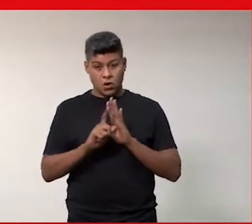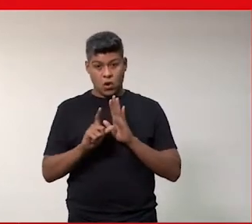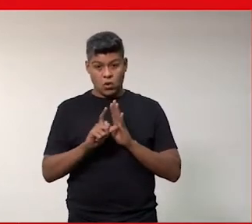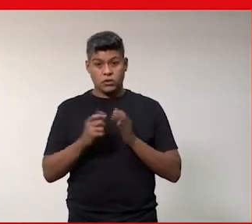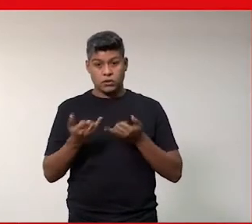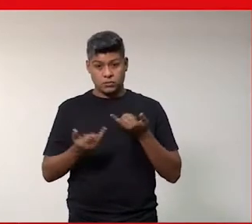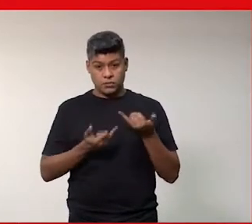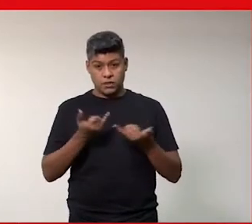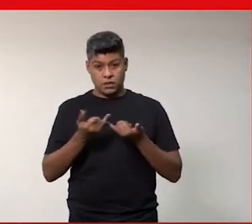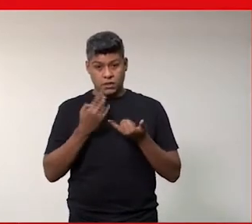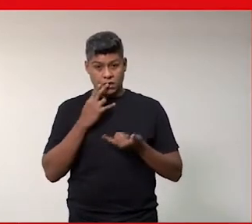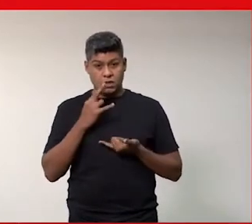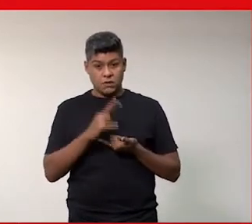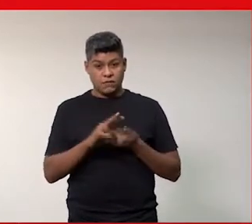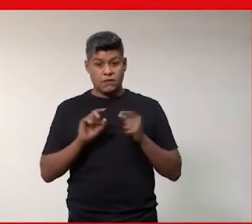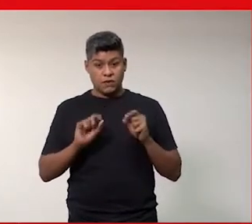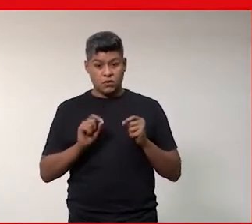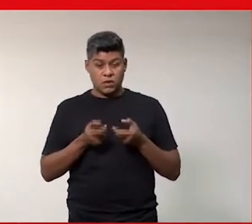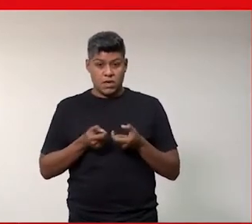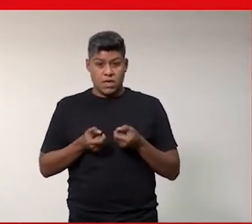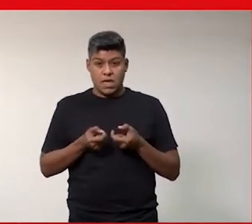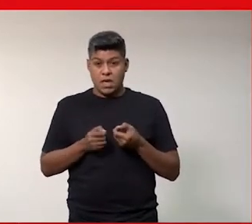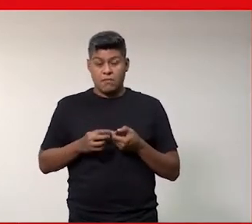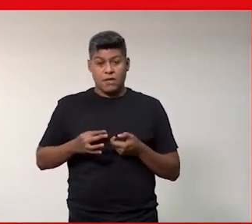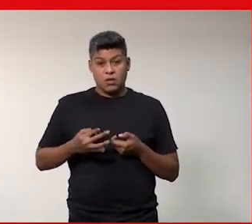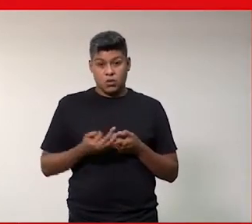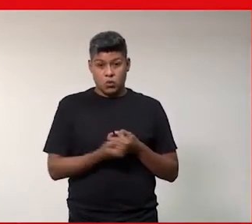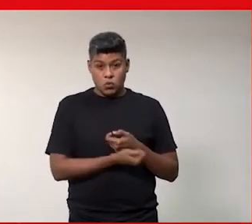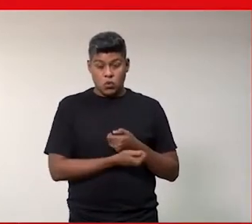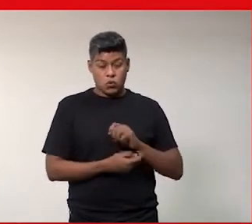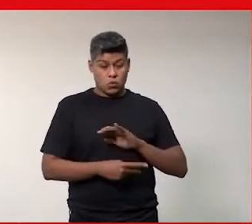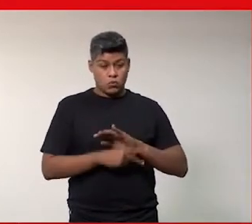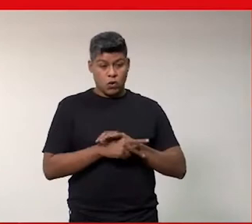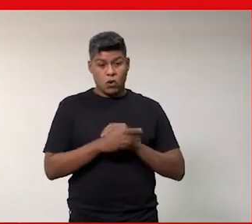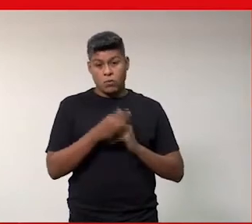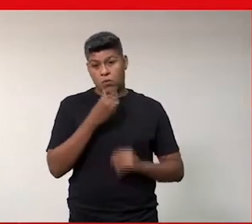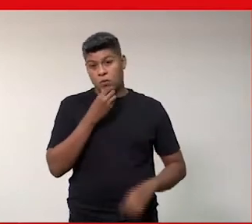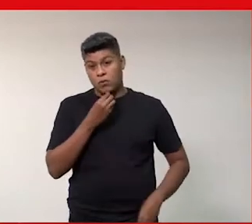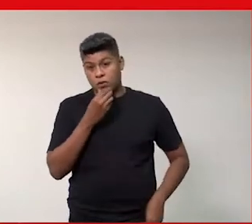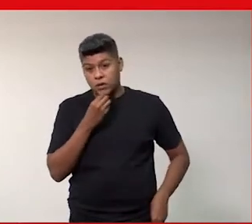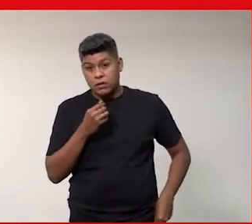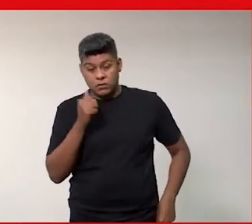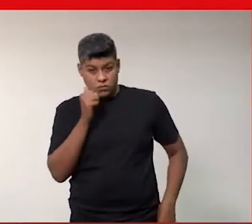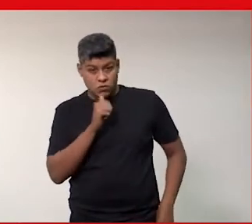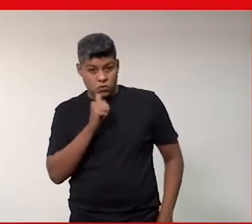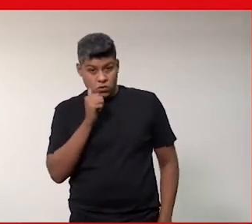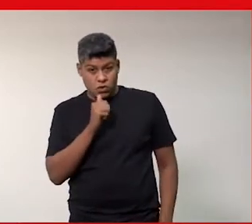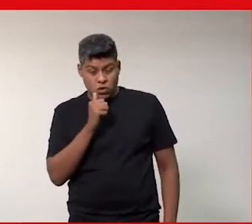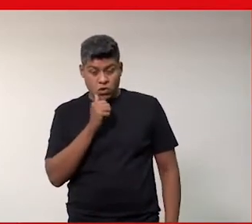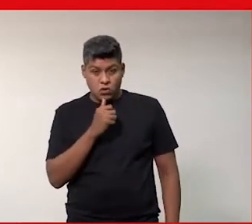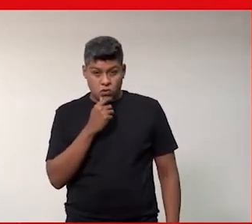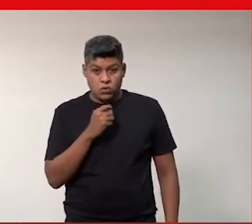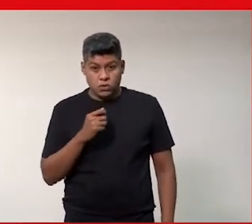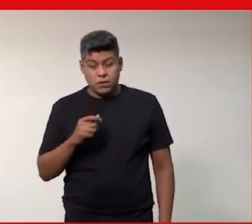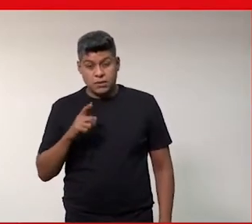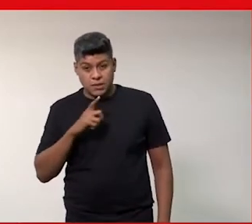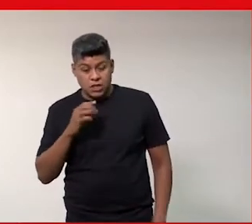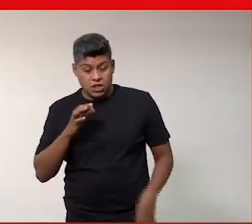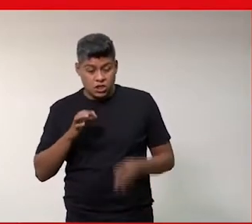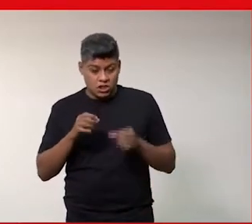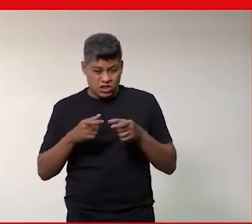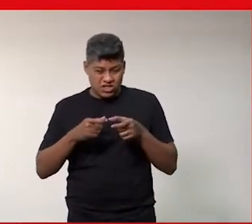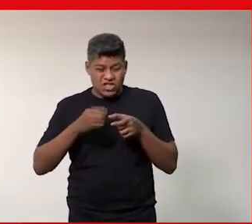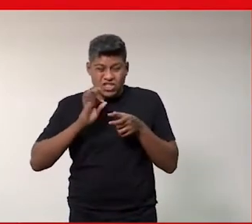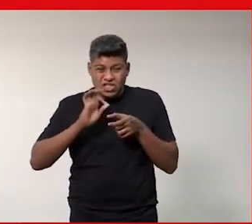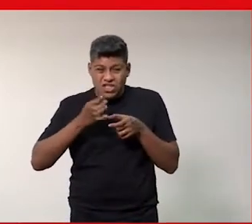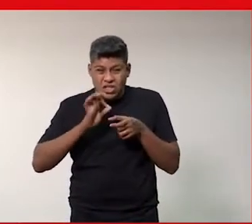brinquedos e eu vejo lá os games todos para os meninos, na parte de meninos e aquelas xicrinhas e tal,